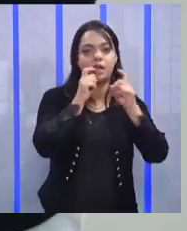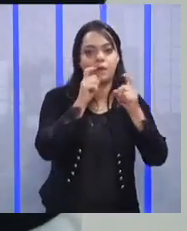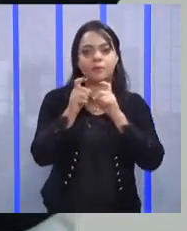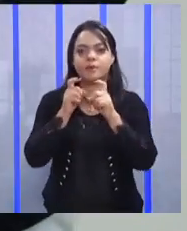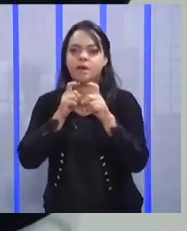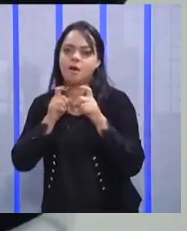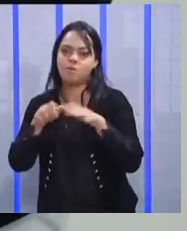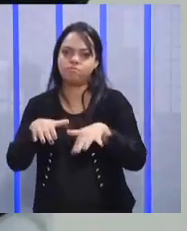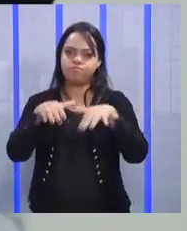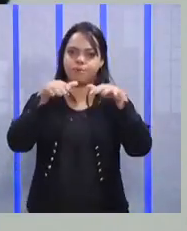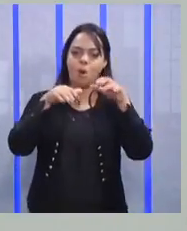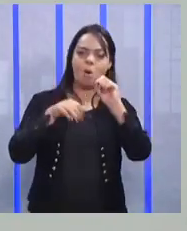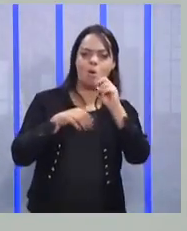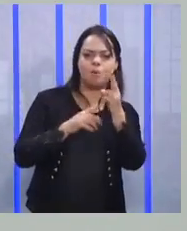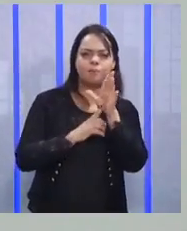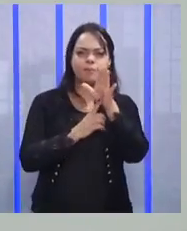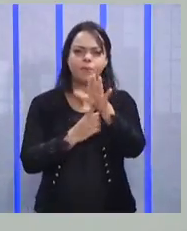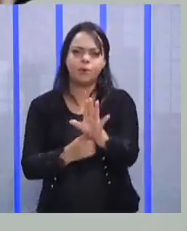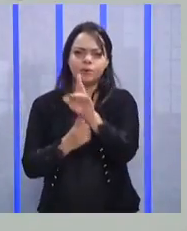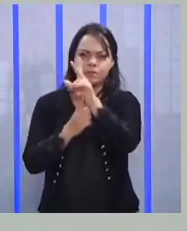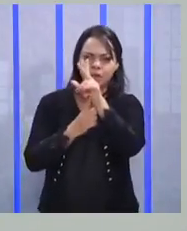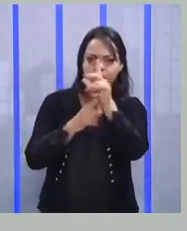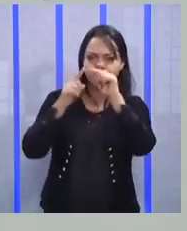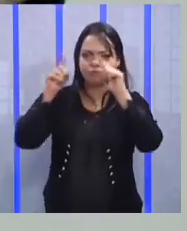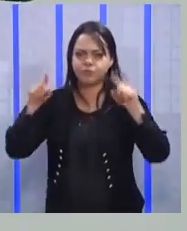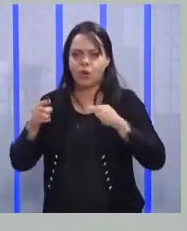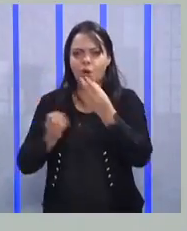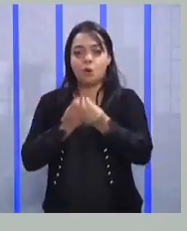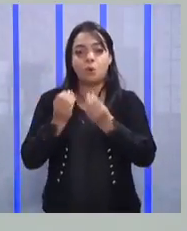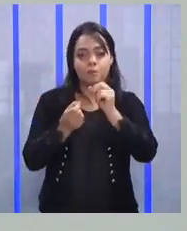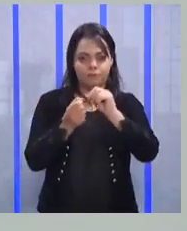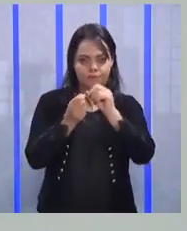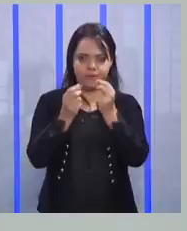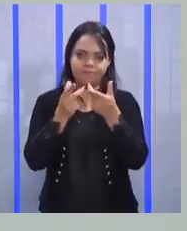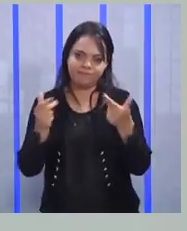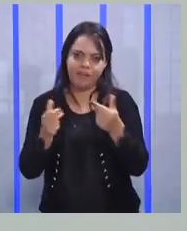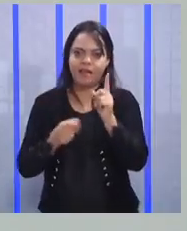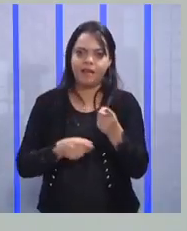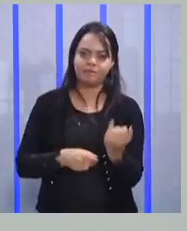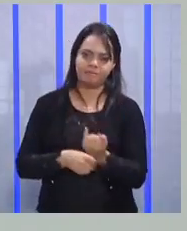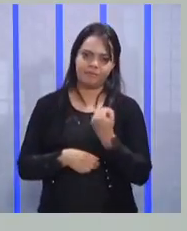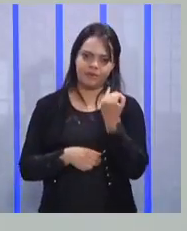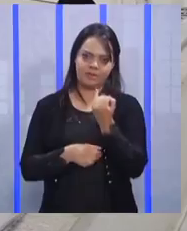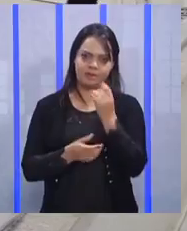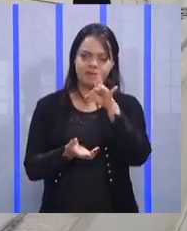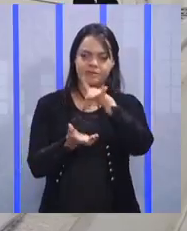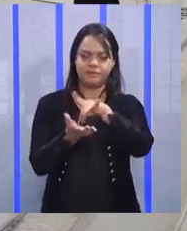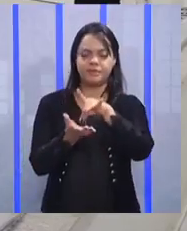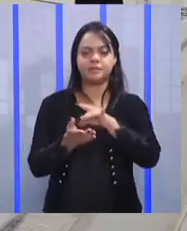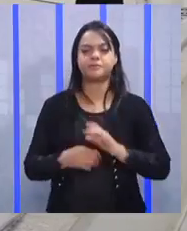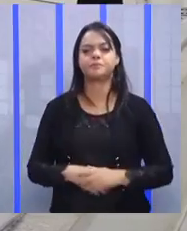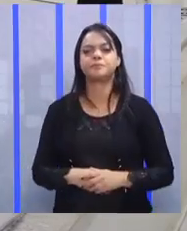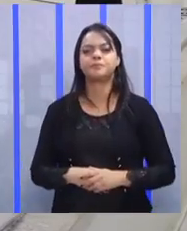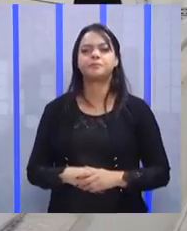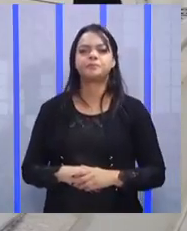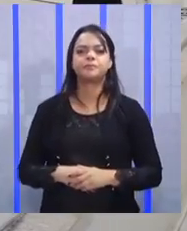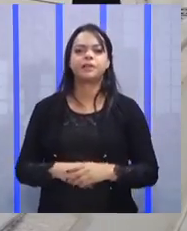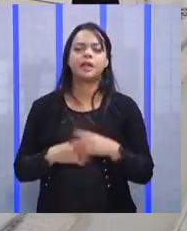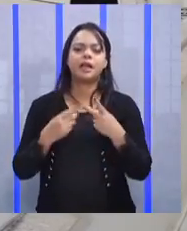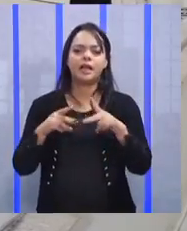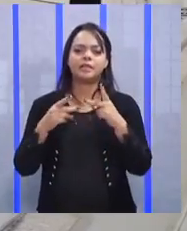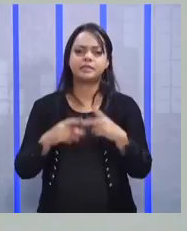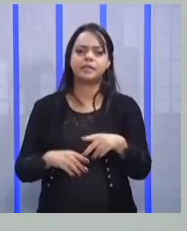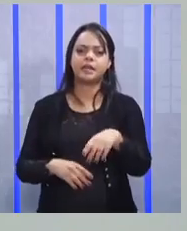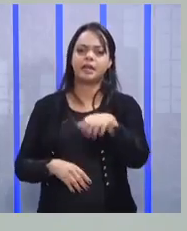ou ele está mostrando para o funcionário como que faz as coisas. Então, é importante, não é, gente? Agora, essa da DM,